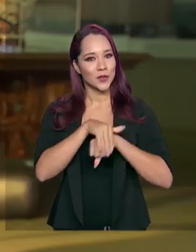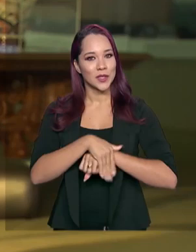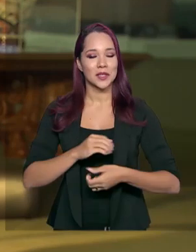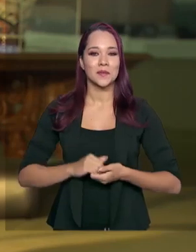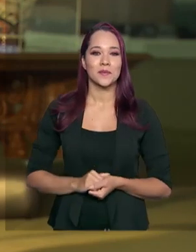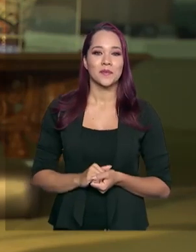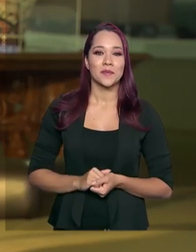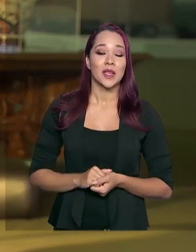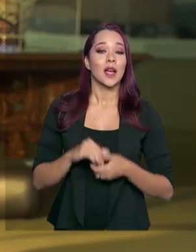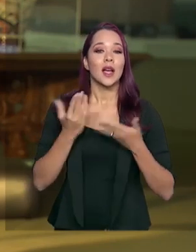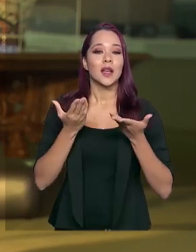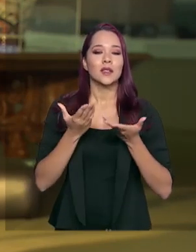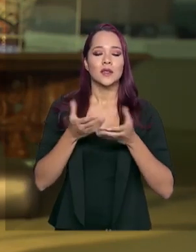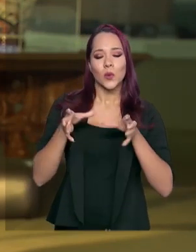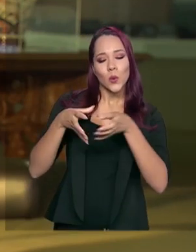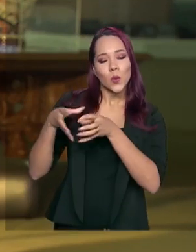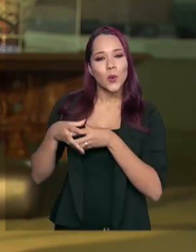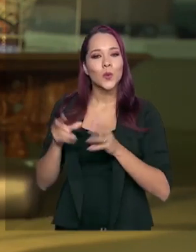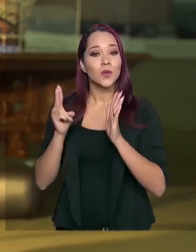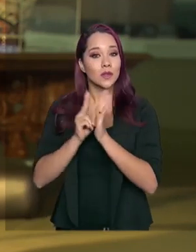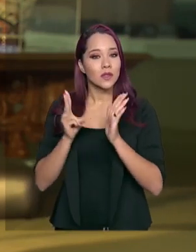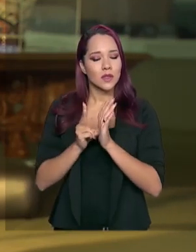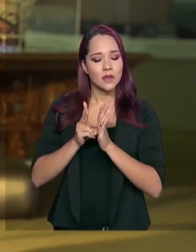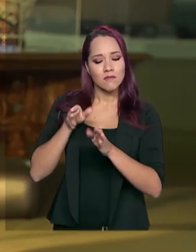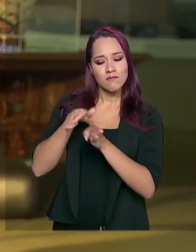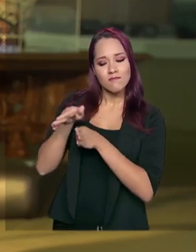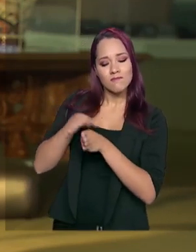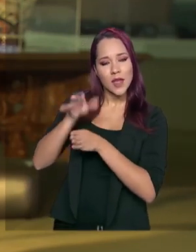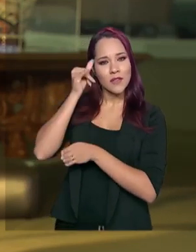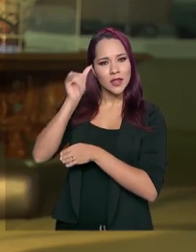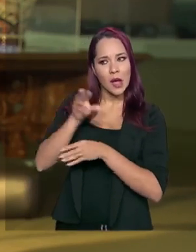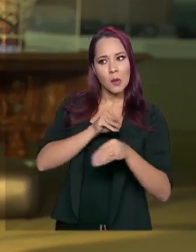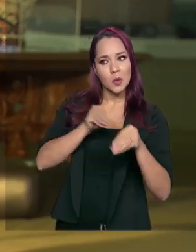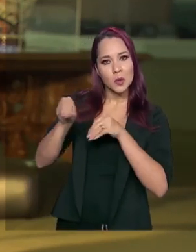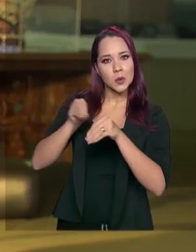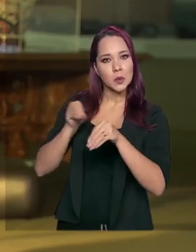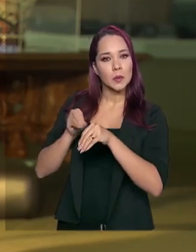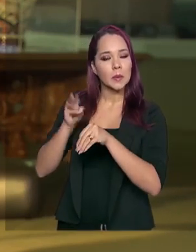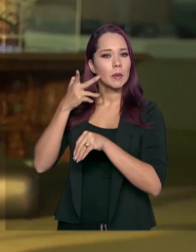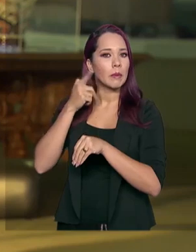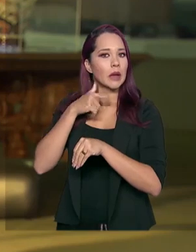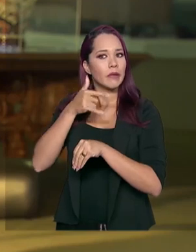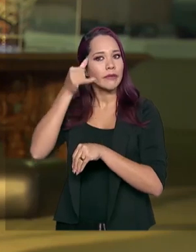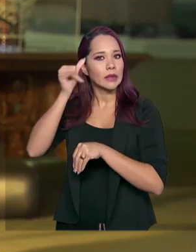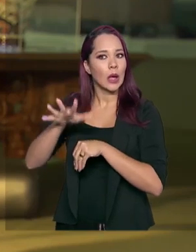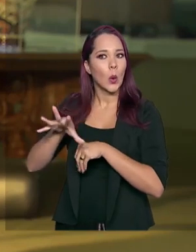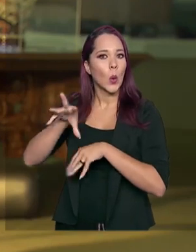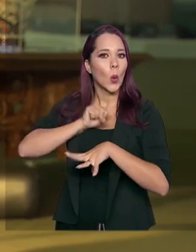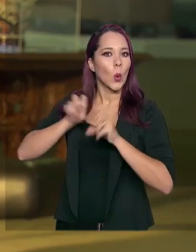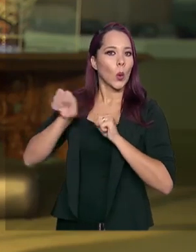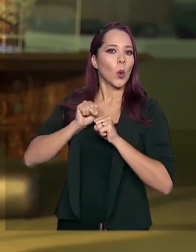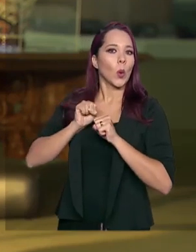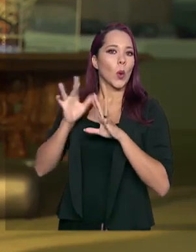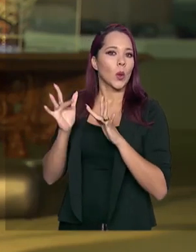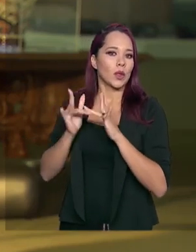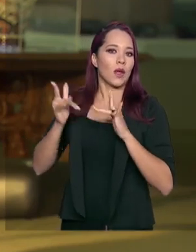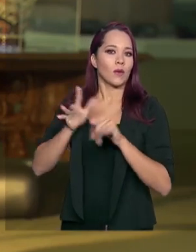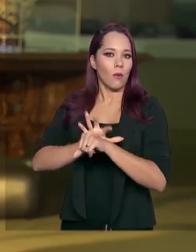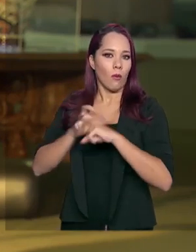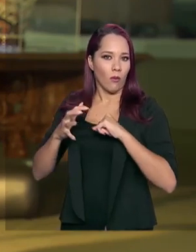comunidades indígenas estão sendo orientadas a evitar deslocamentos para impedir o contato com o novo coronavírus.